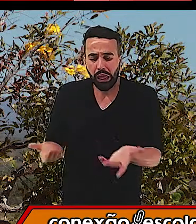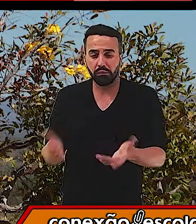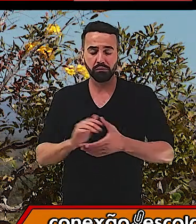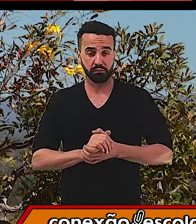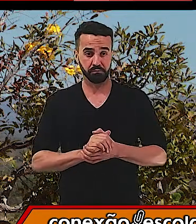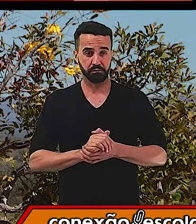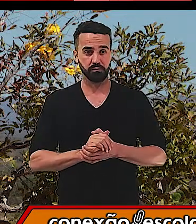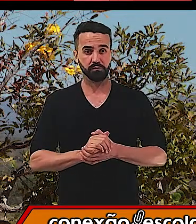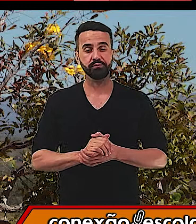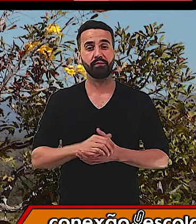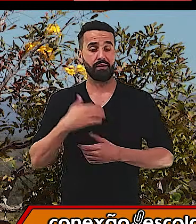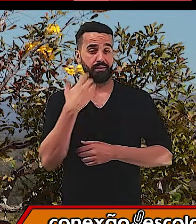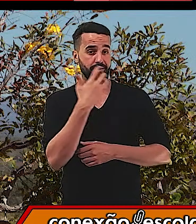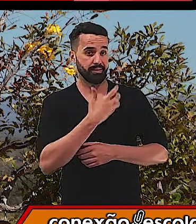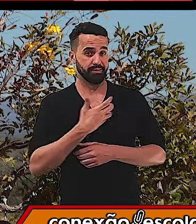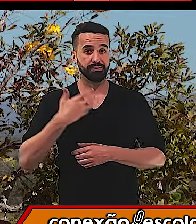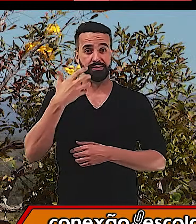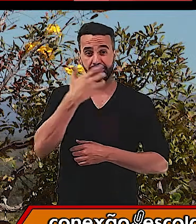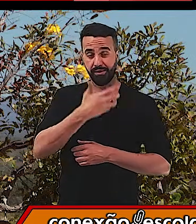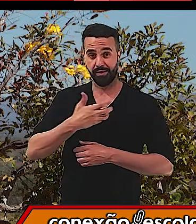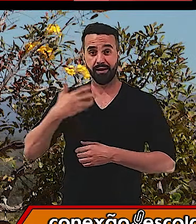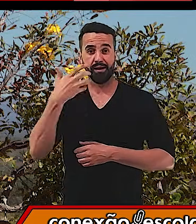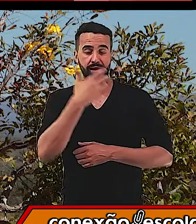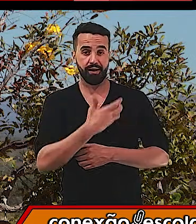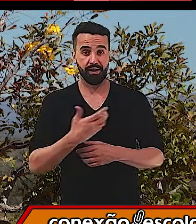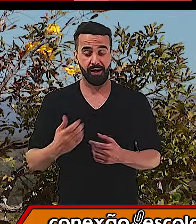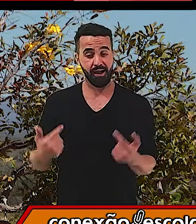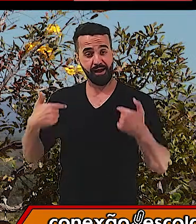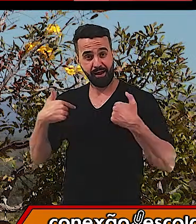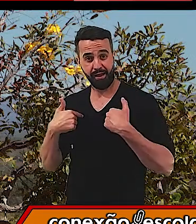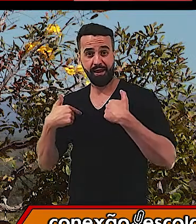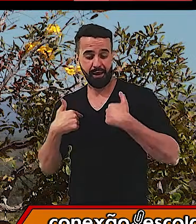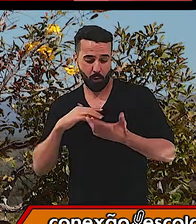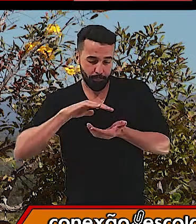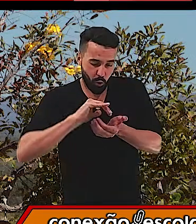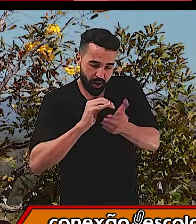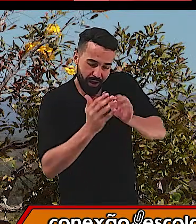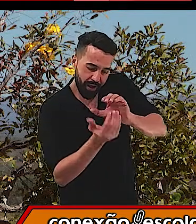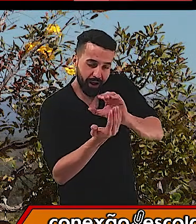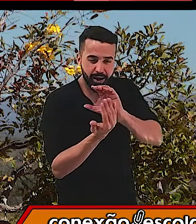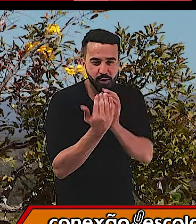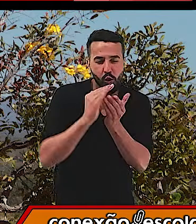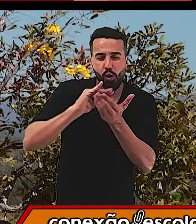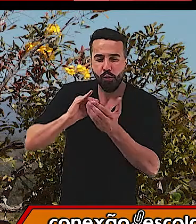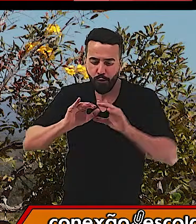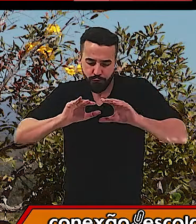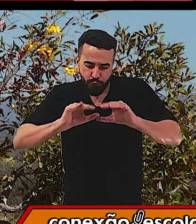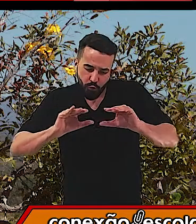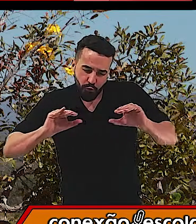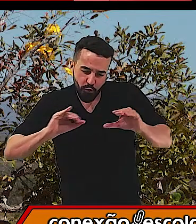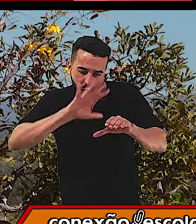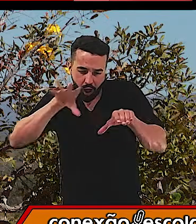Aí ele começou a cantar para a raposa. Eu sou um bolinho redondo e fofinho, de